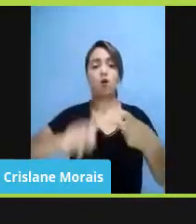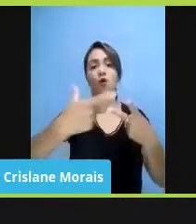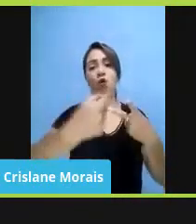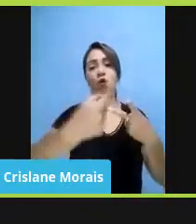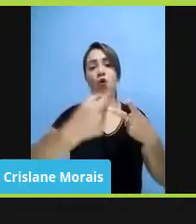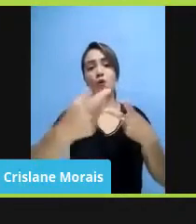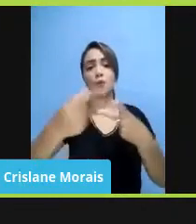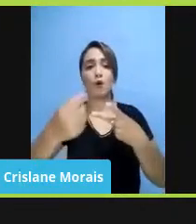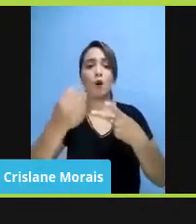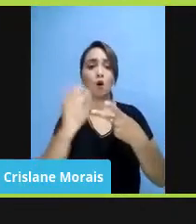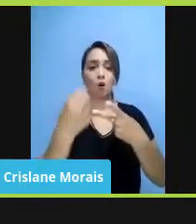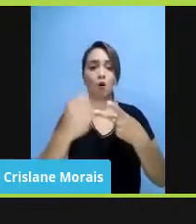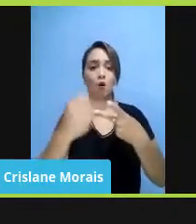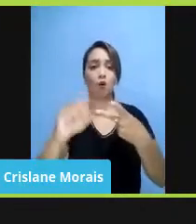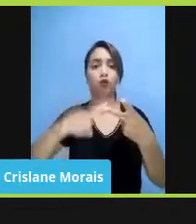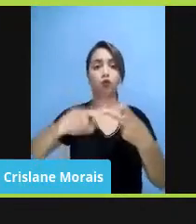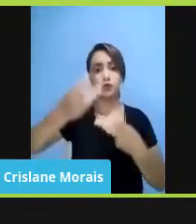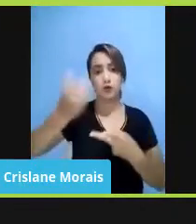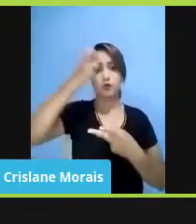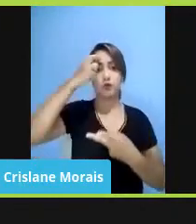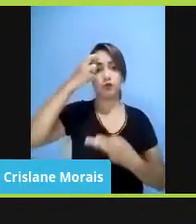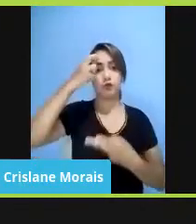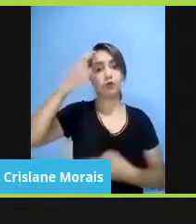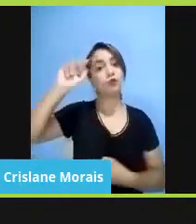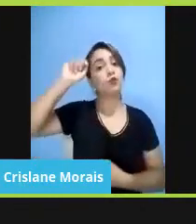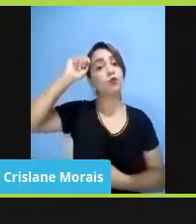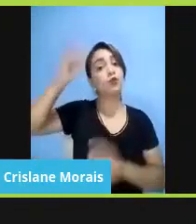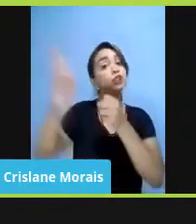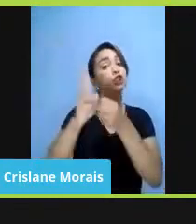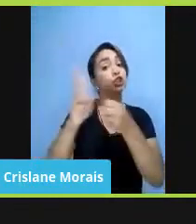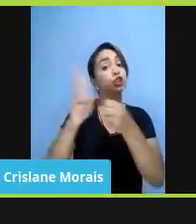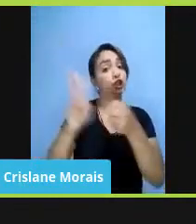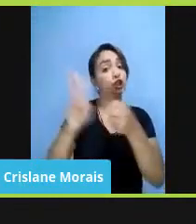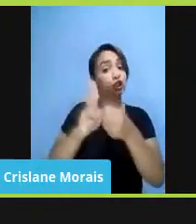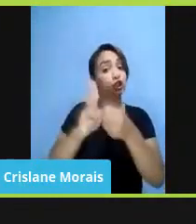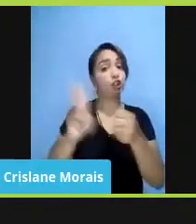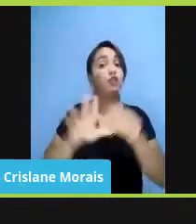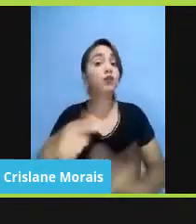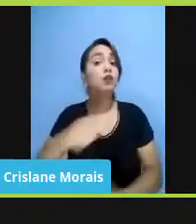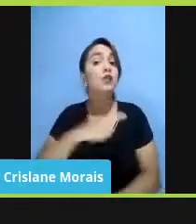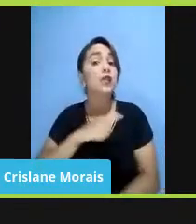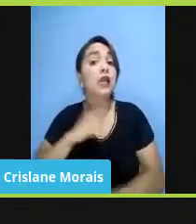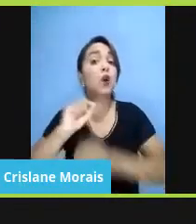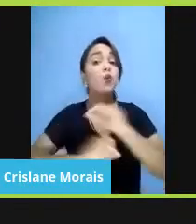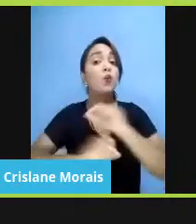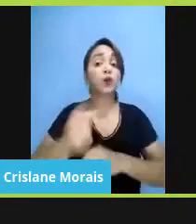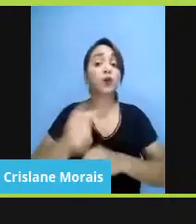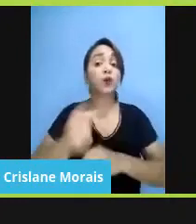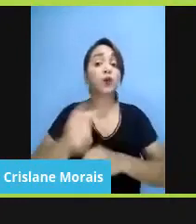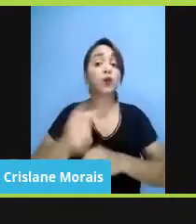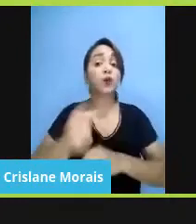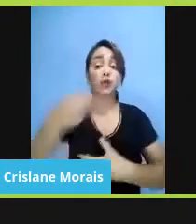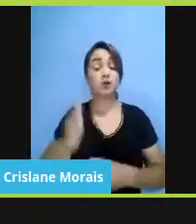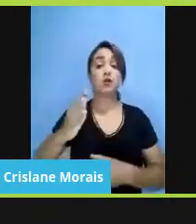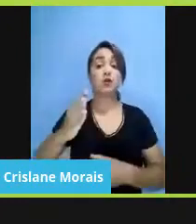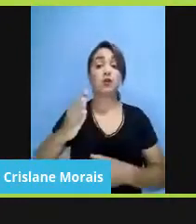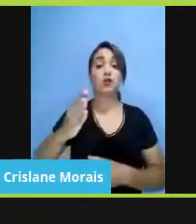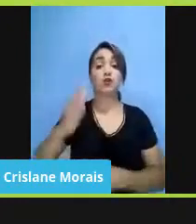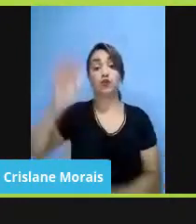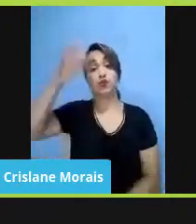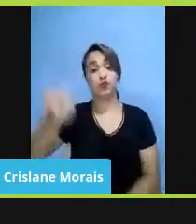indígena, enfim, o que é nós temos de cultura indígena e africana na